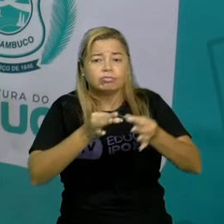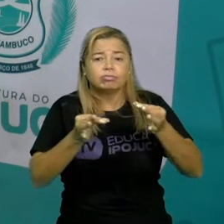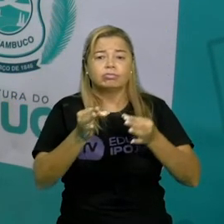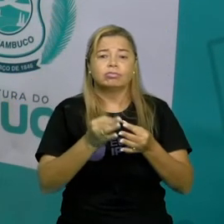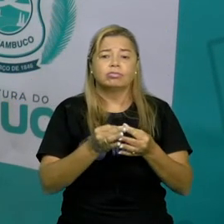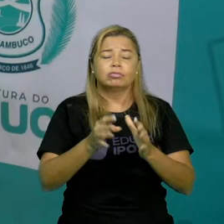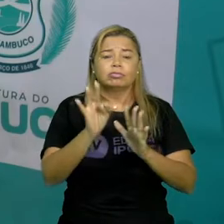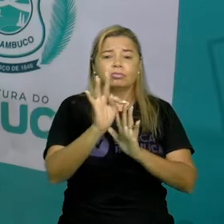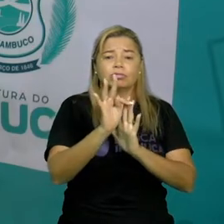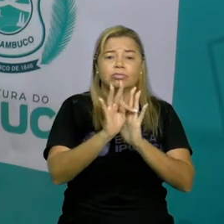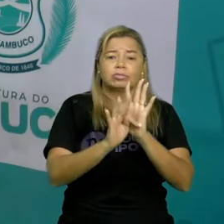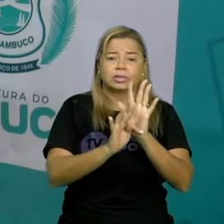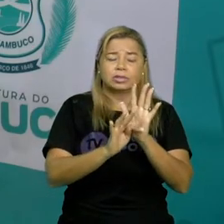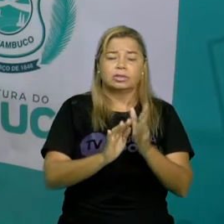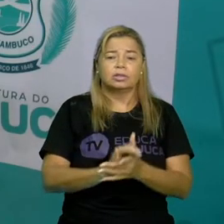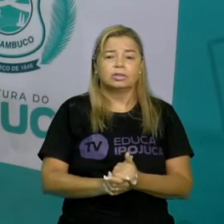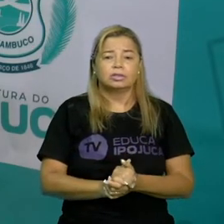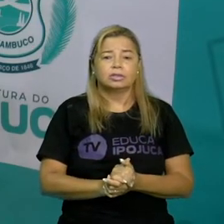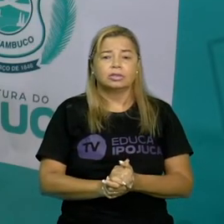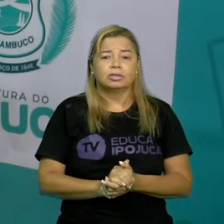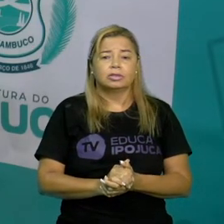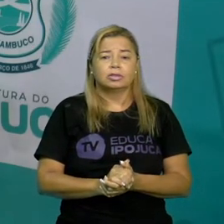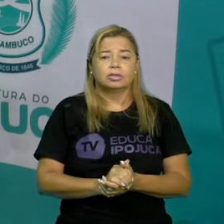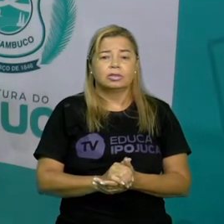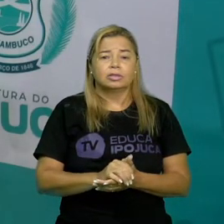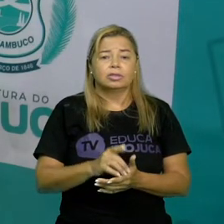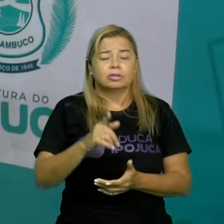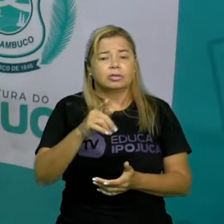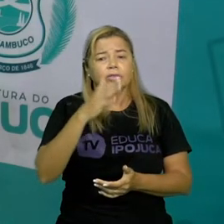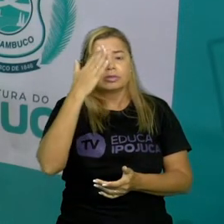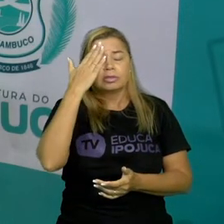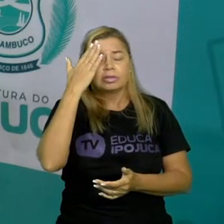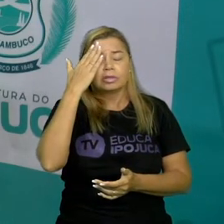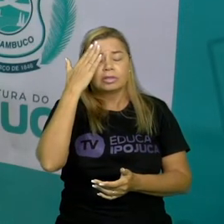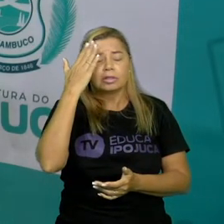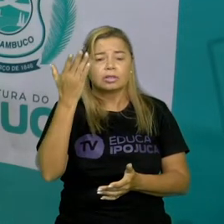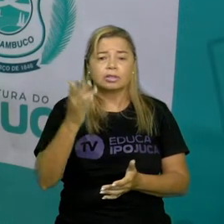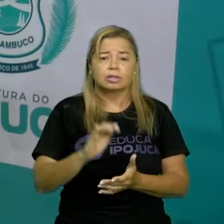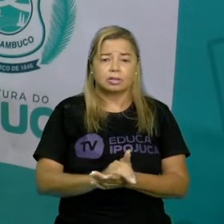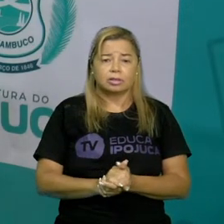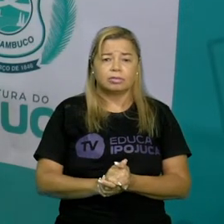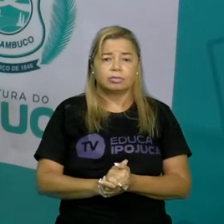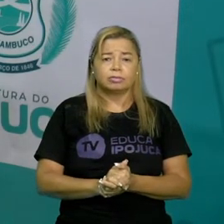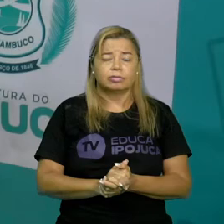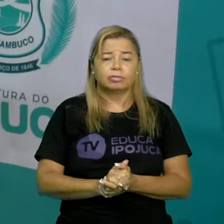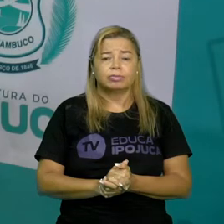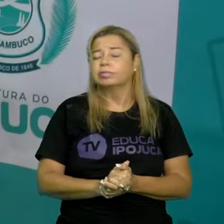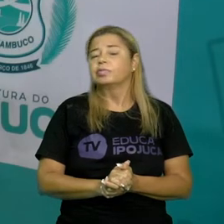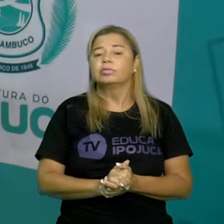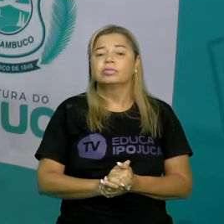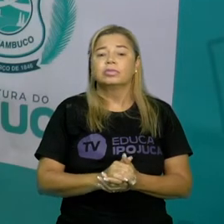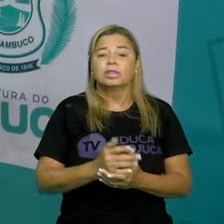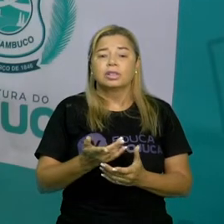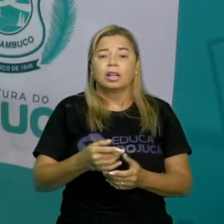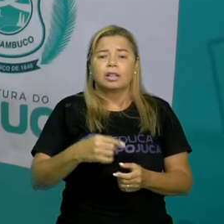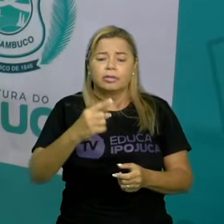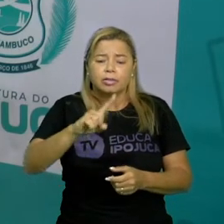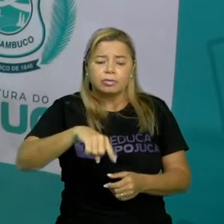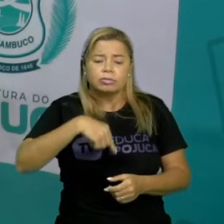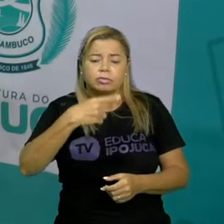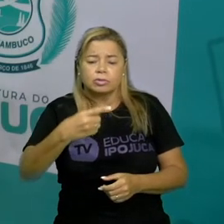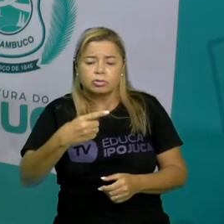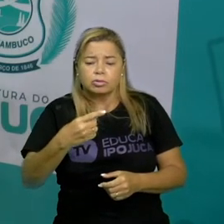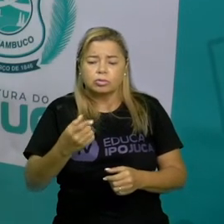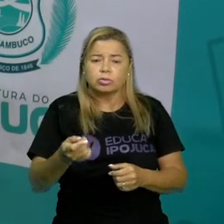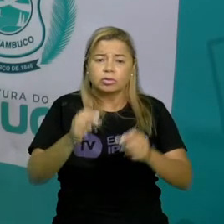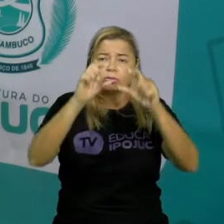leu o texto você compreendeu as palavras da formiguinha você entendeu que veio um após o outro você vai